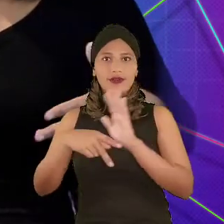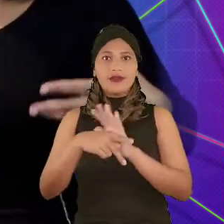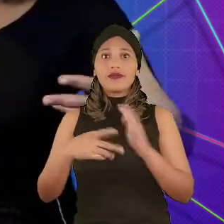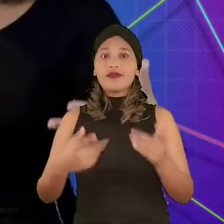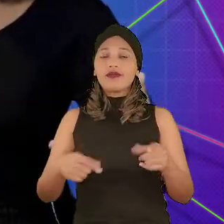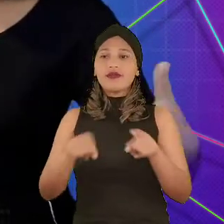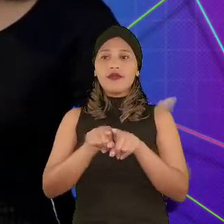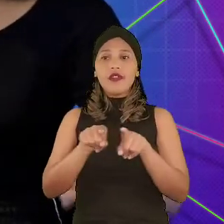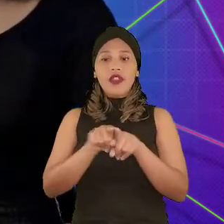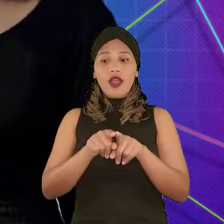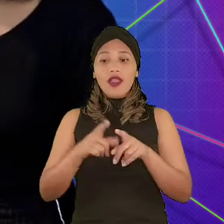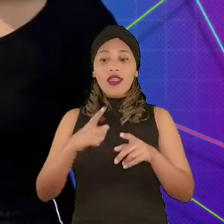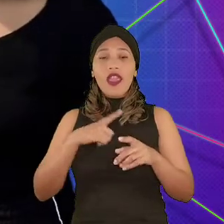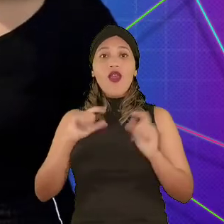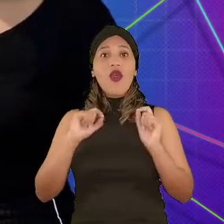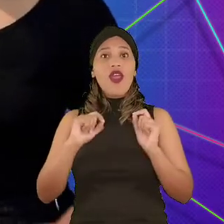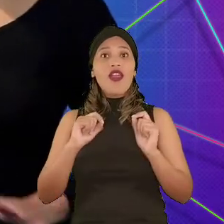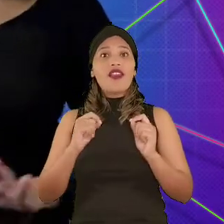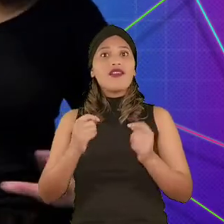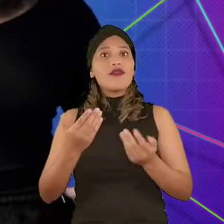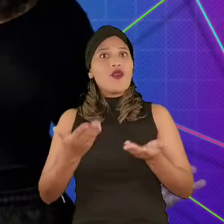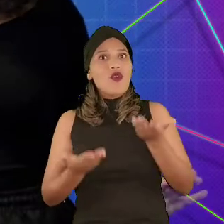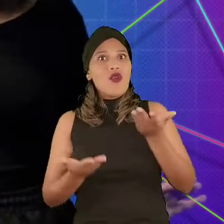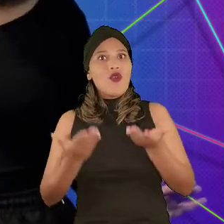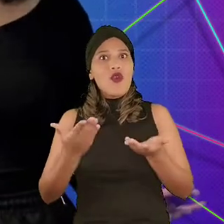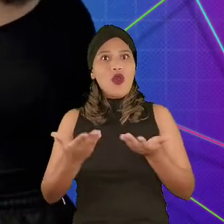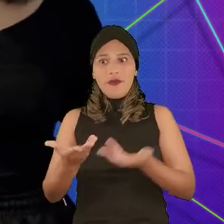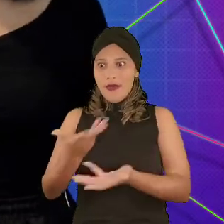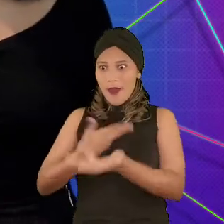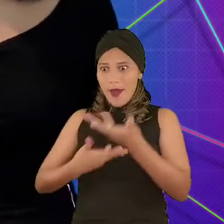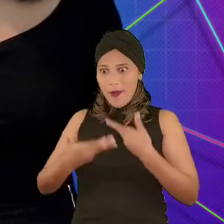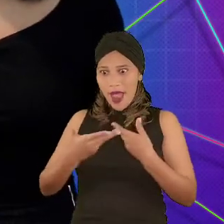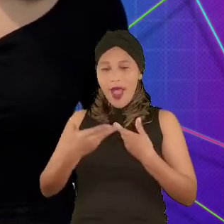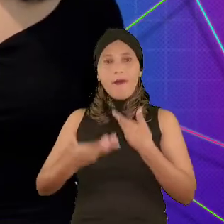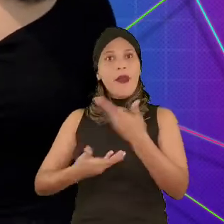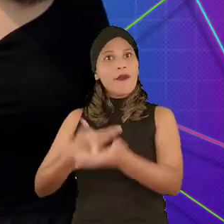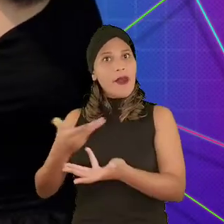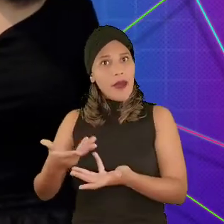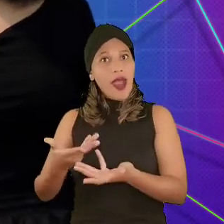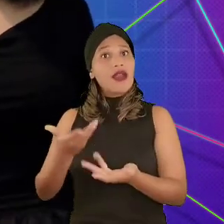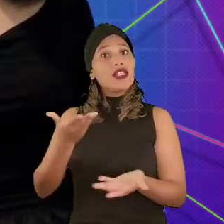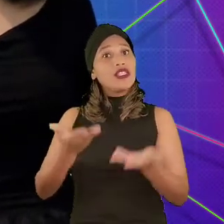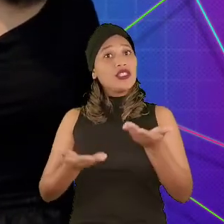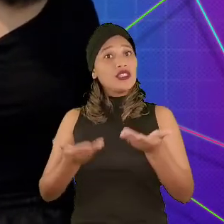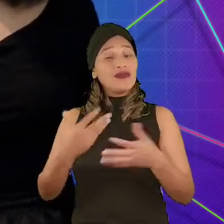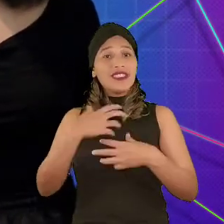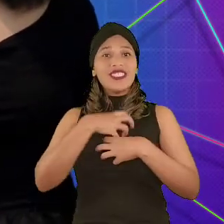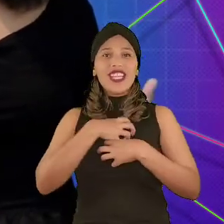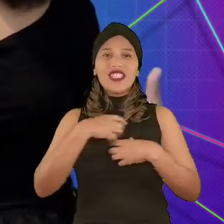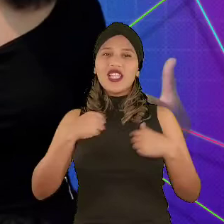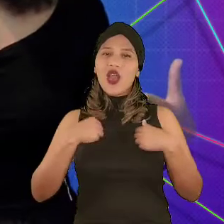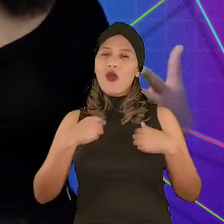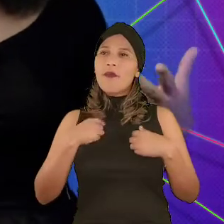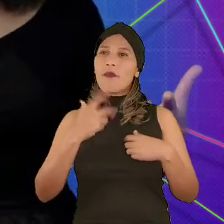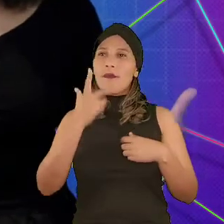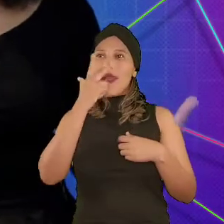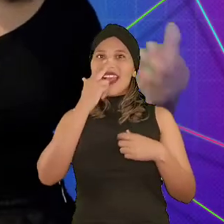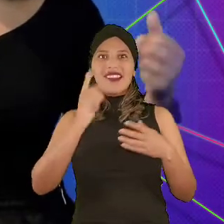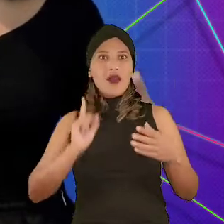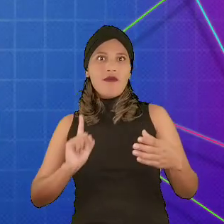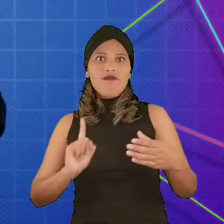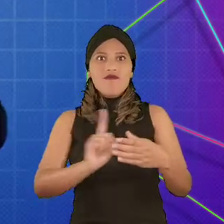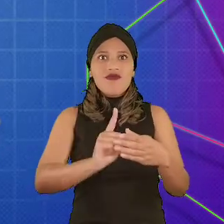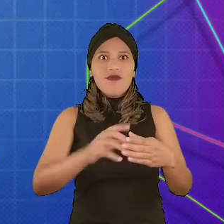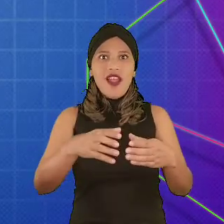atividade é em si recompensadora, não exigindo grande esforço. A pessoa se sente como uma parte da atividade que está